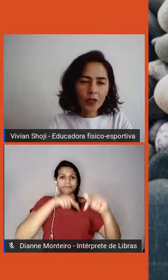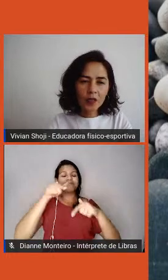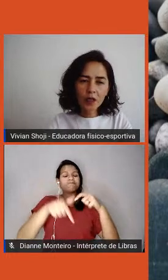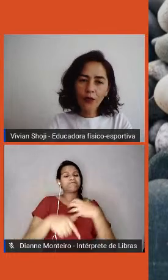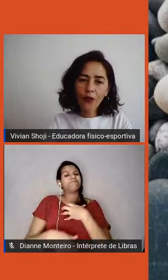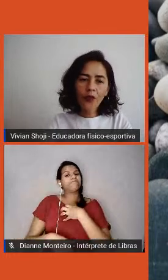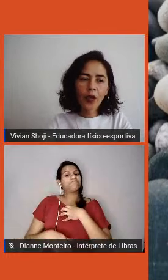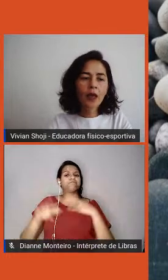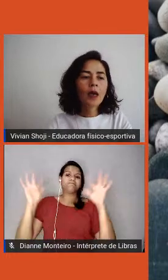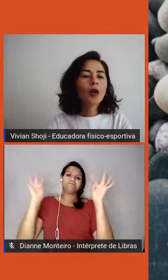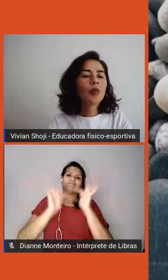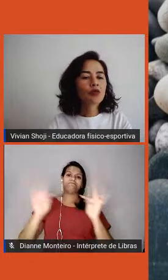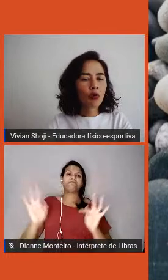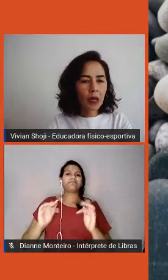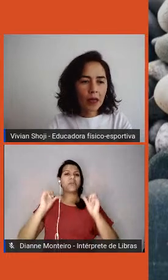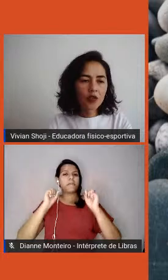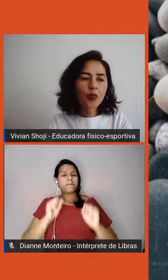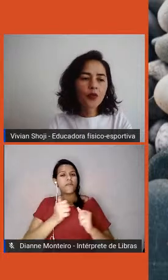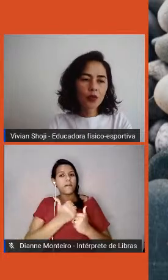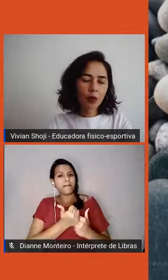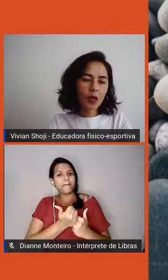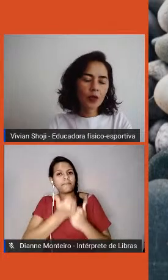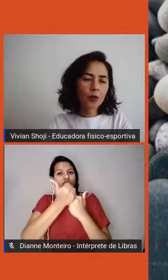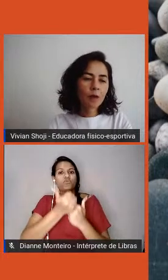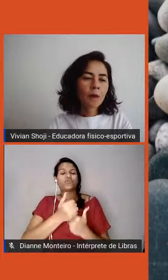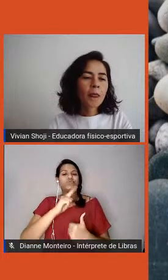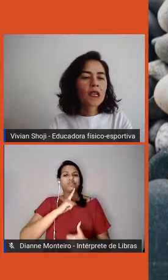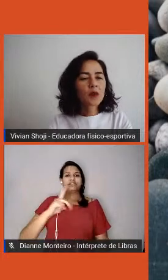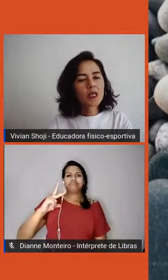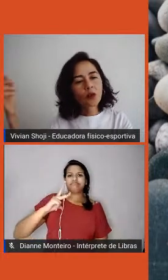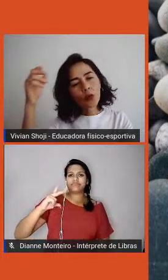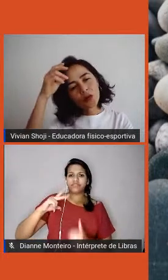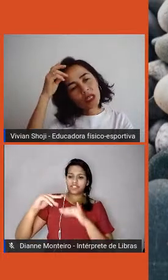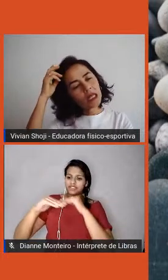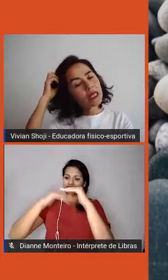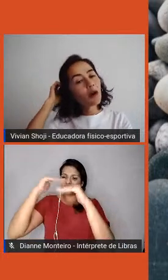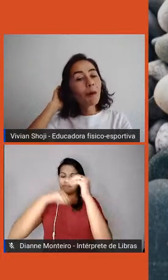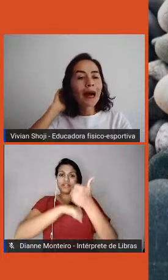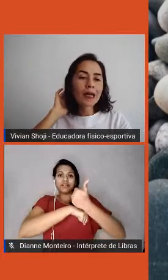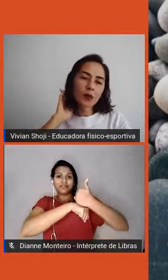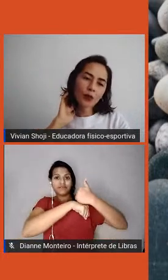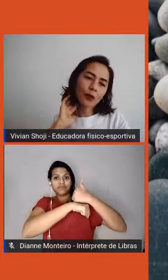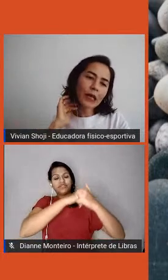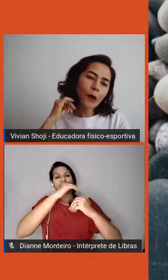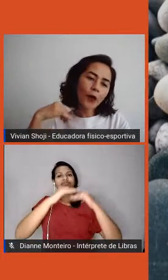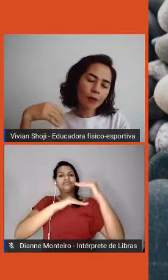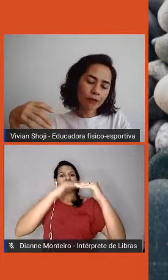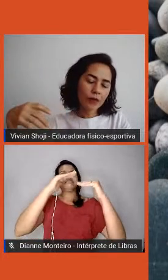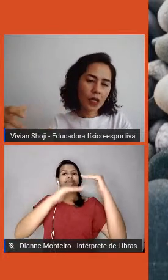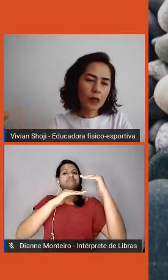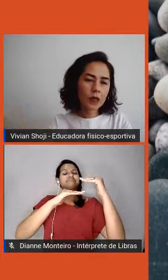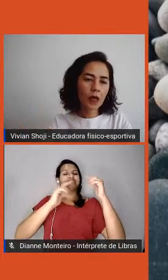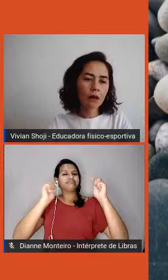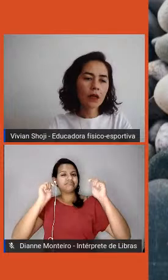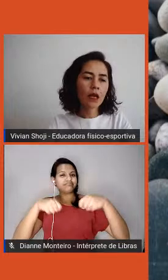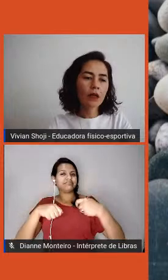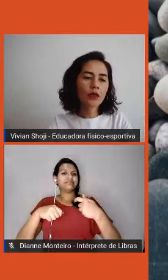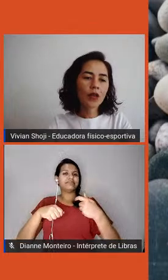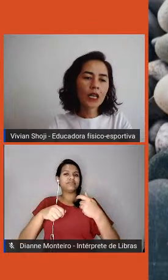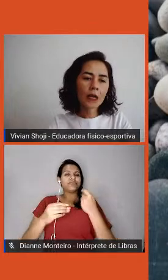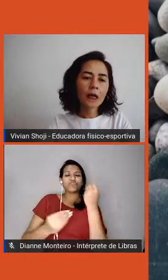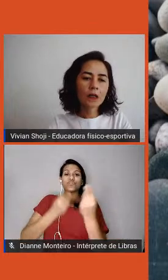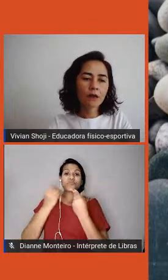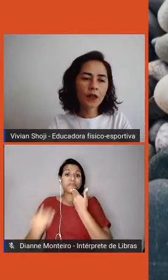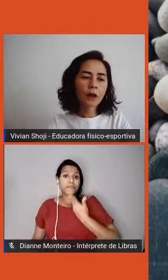apoio para se desenvolver pessoalmente, profissionalmente. Eles precisam conseguir dar o máximo do melhor que eles têm.